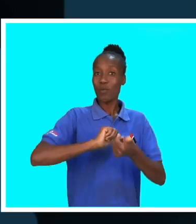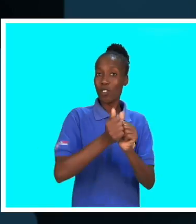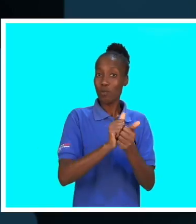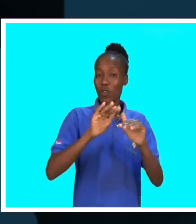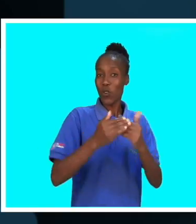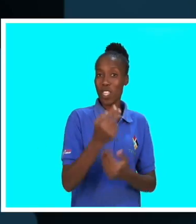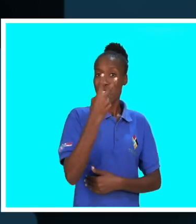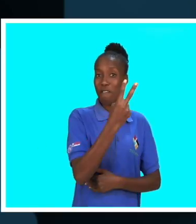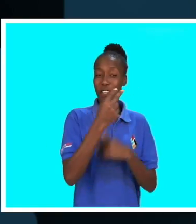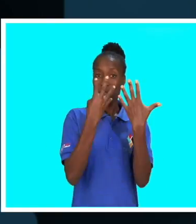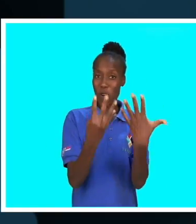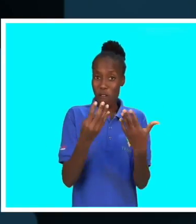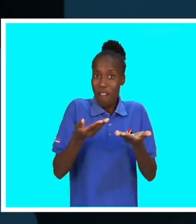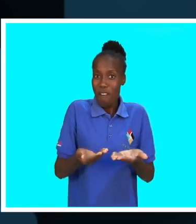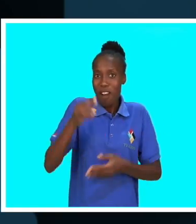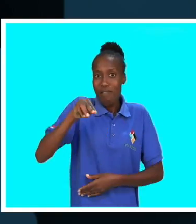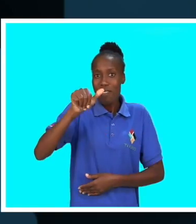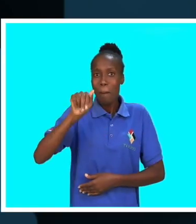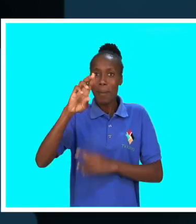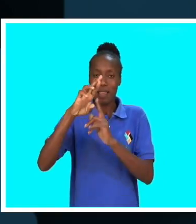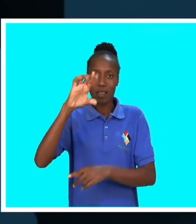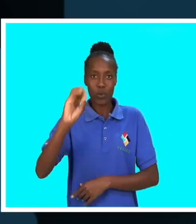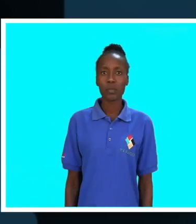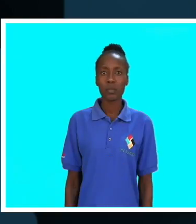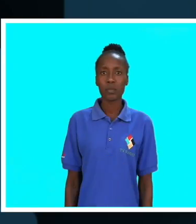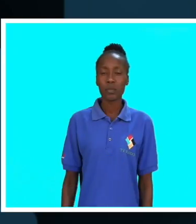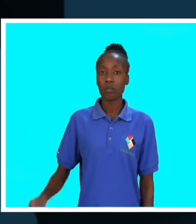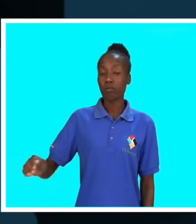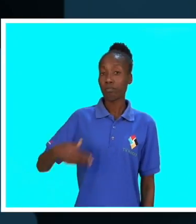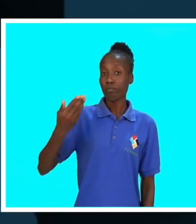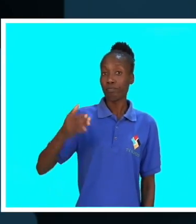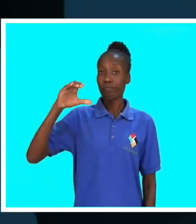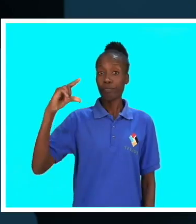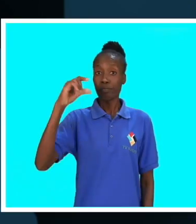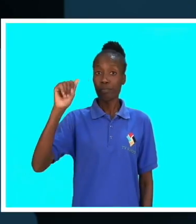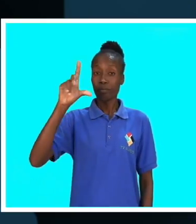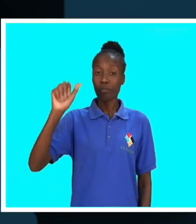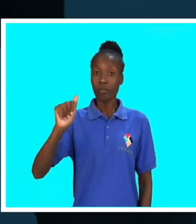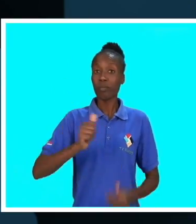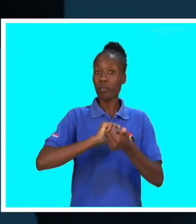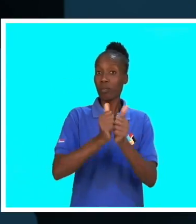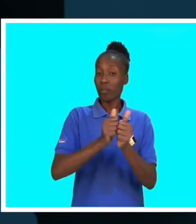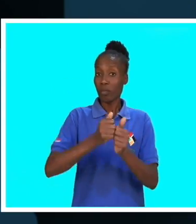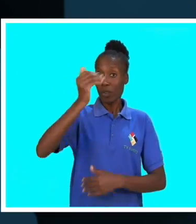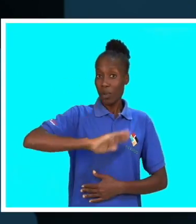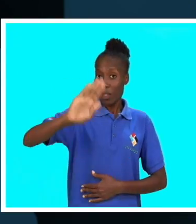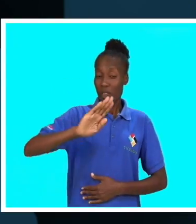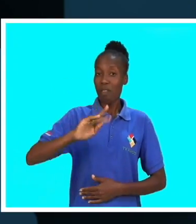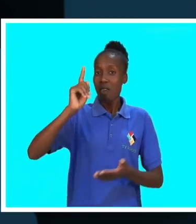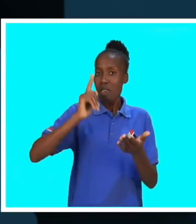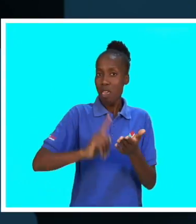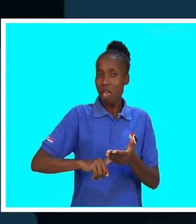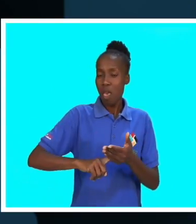será realizada no dia 29 do 40 mês. A Gala Nacional do Desporto é uma iniciativa do governo